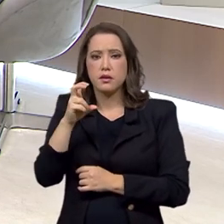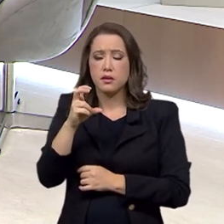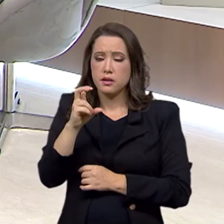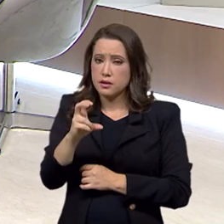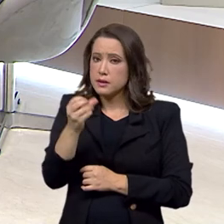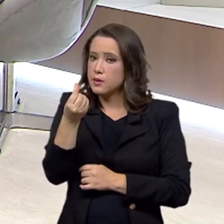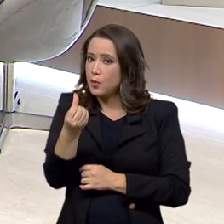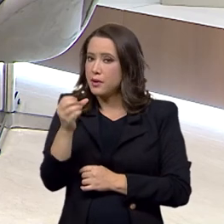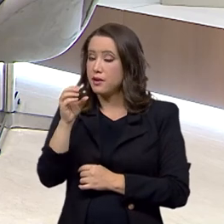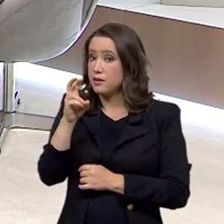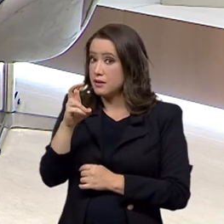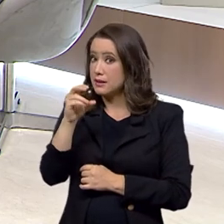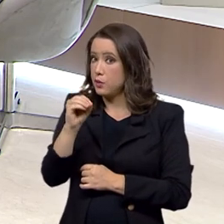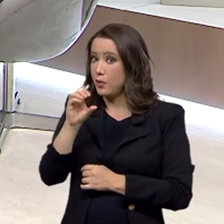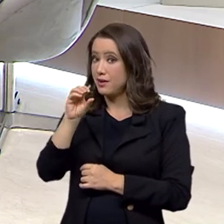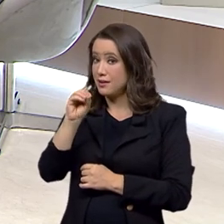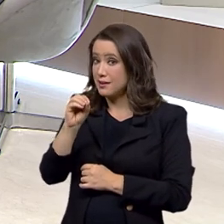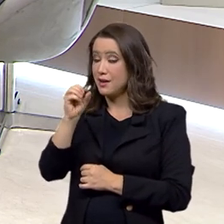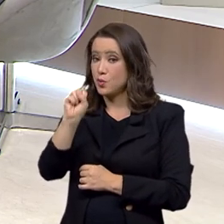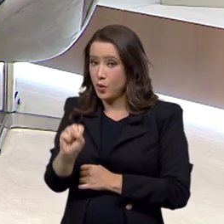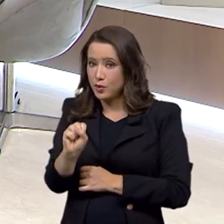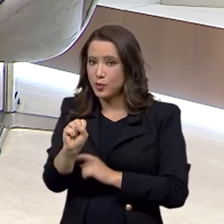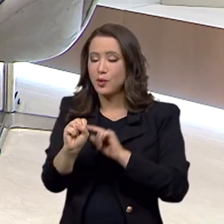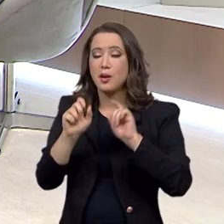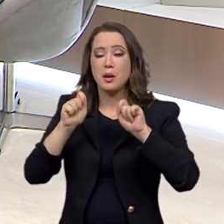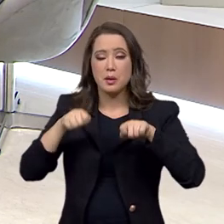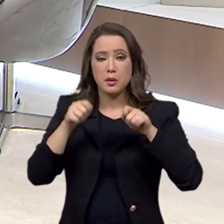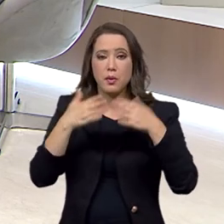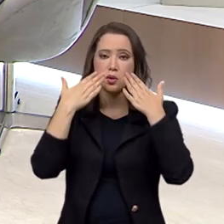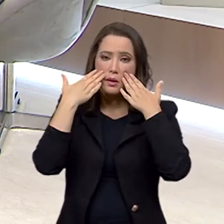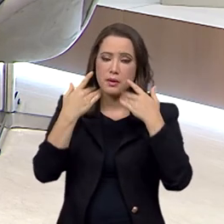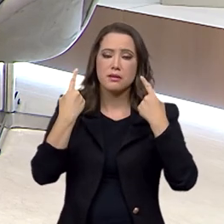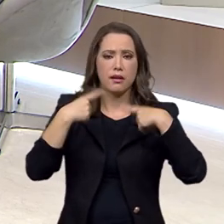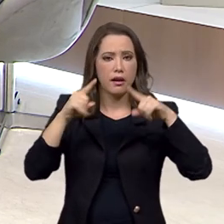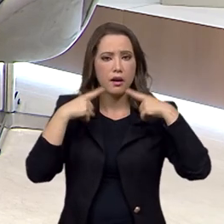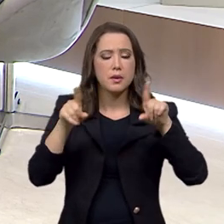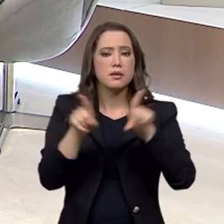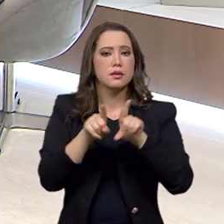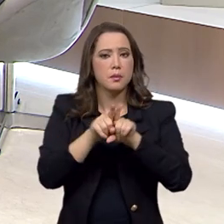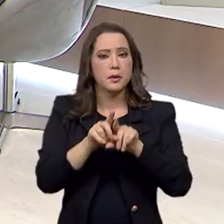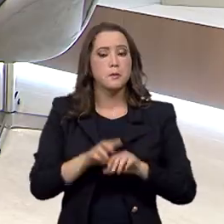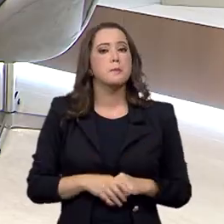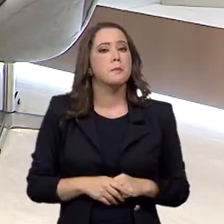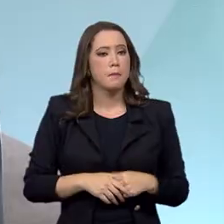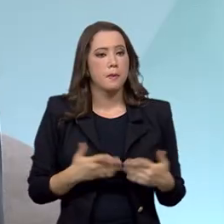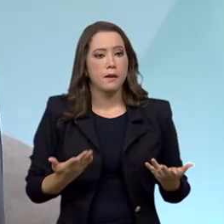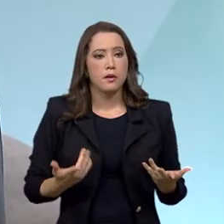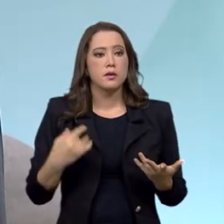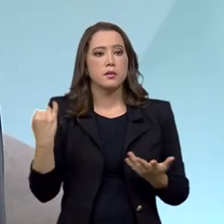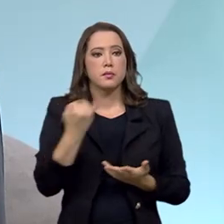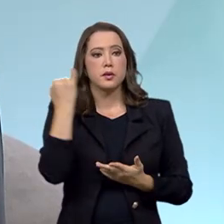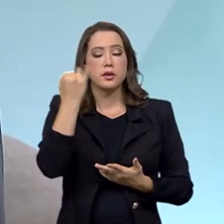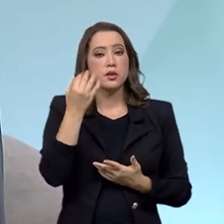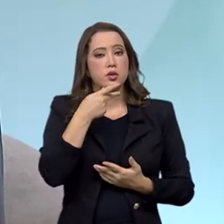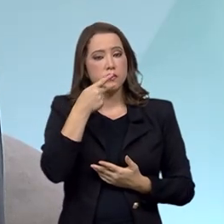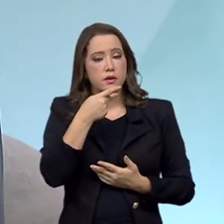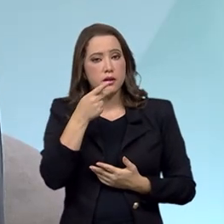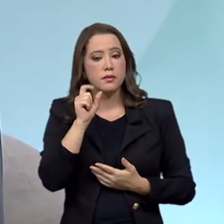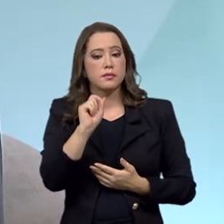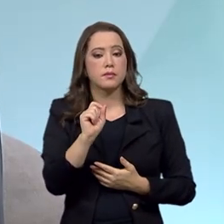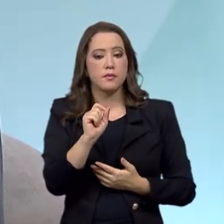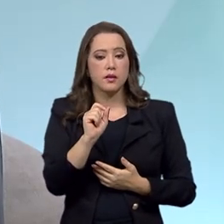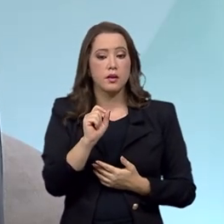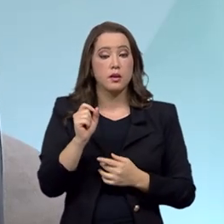-5008, que podem ser apresentadas denúncias. Um detalhe importante a mencionar é de que